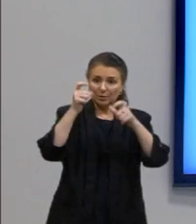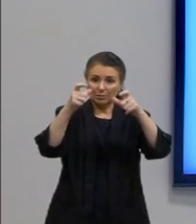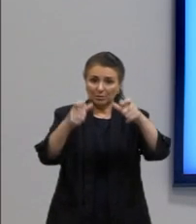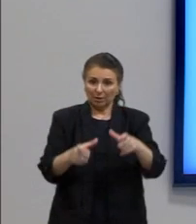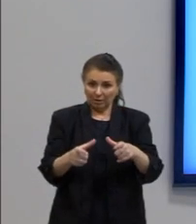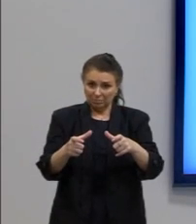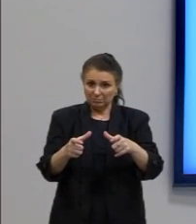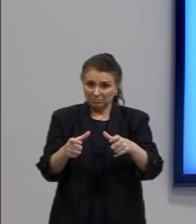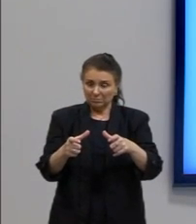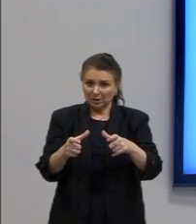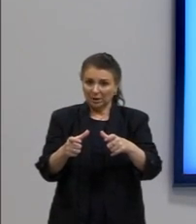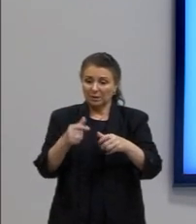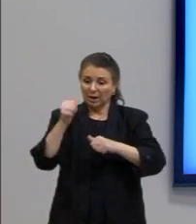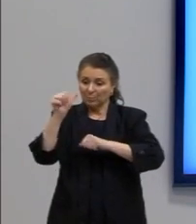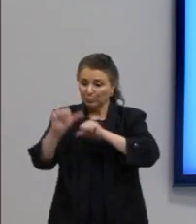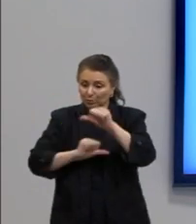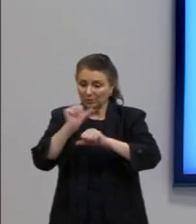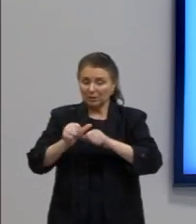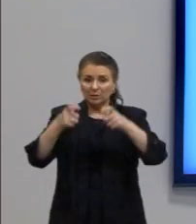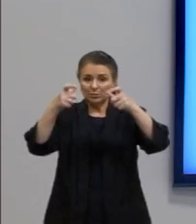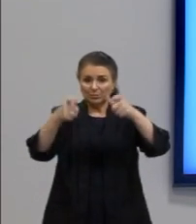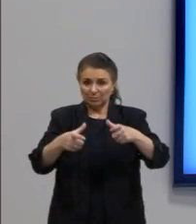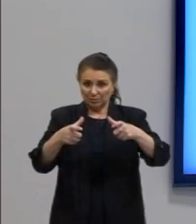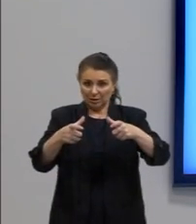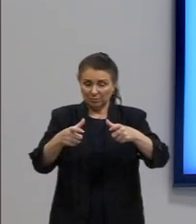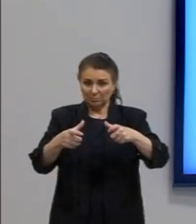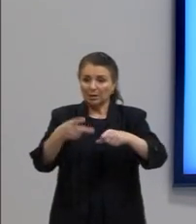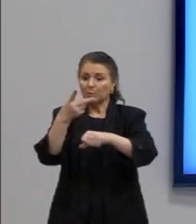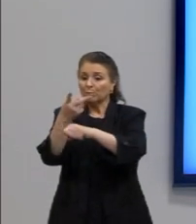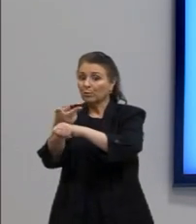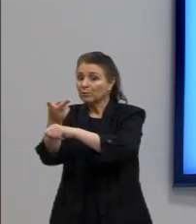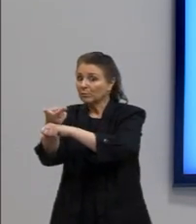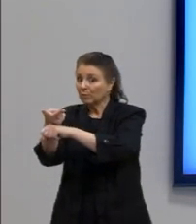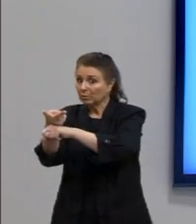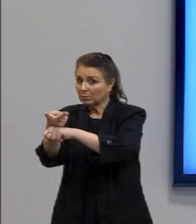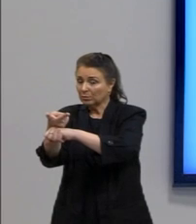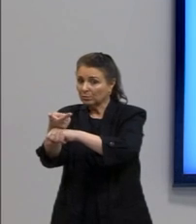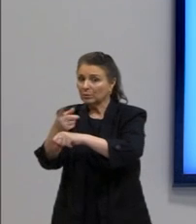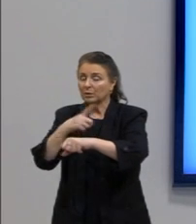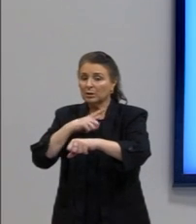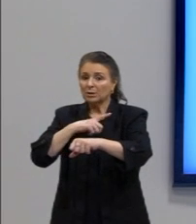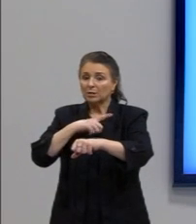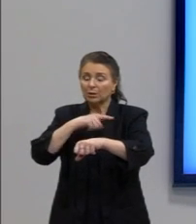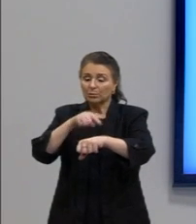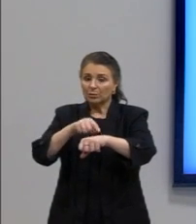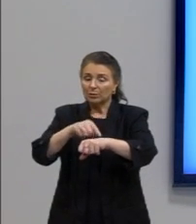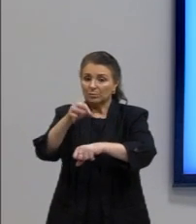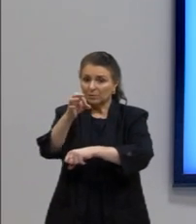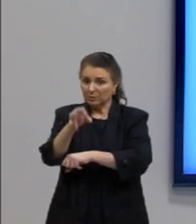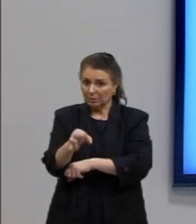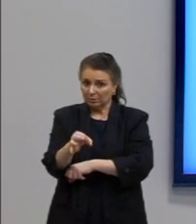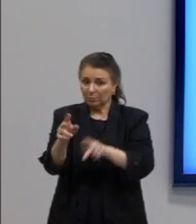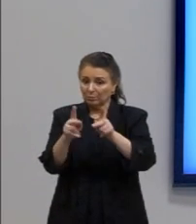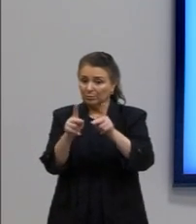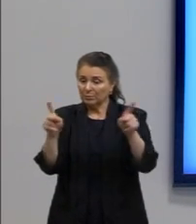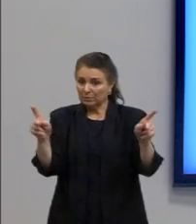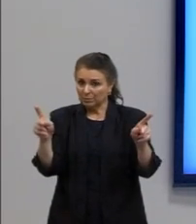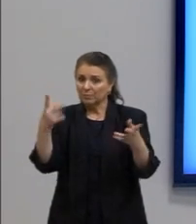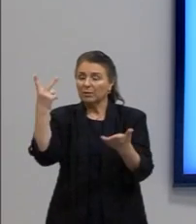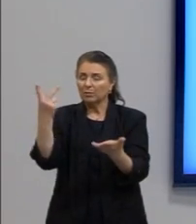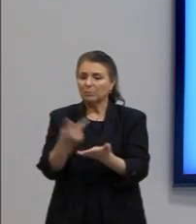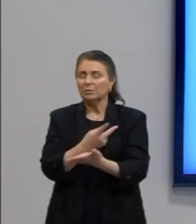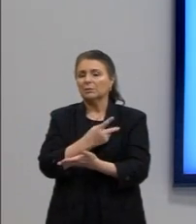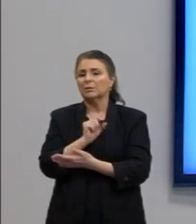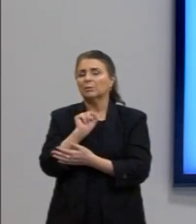passando por um trânsito, ele é provisório e ele tem um temporal, ele tem um tempo ali que vai acontecer. O que